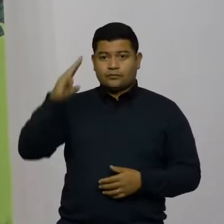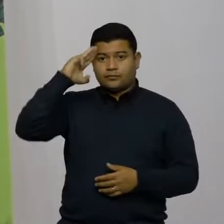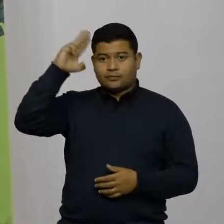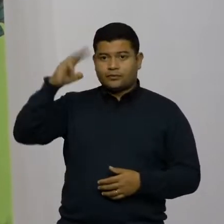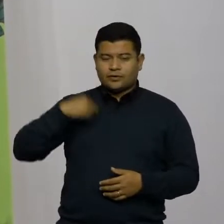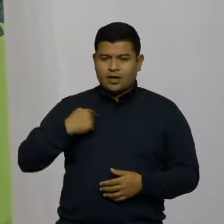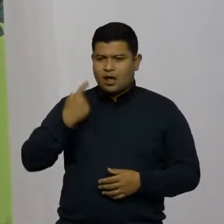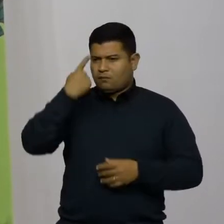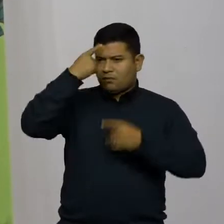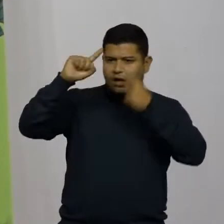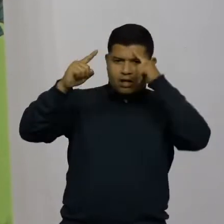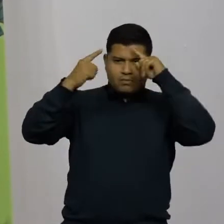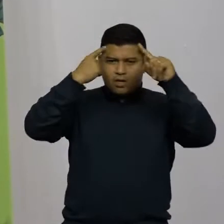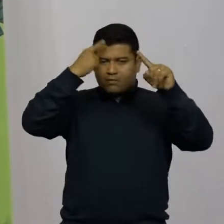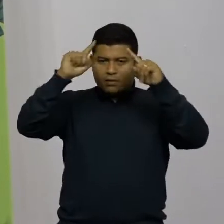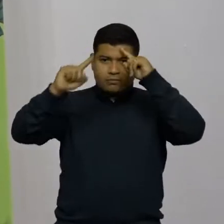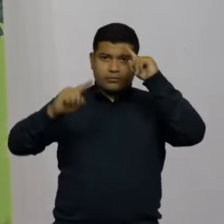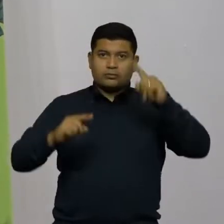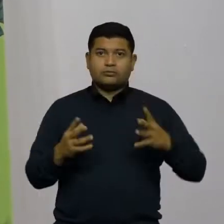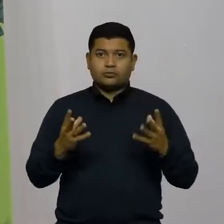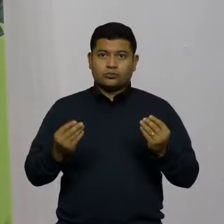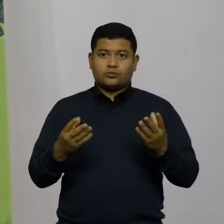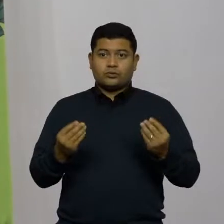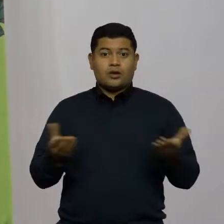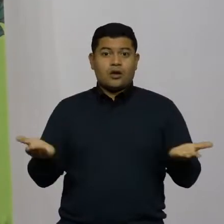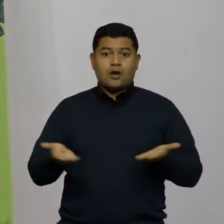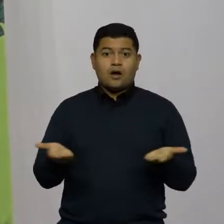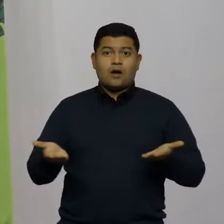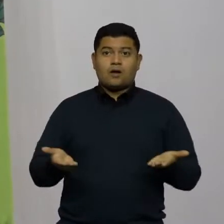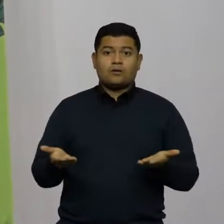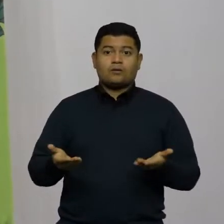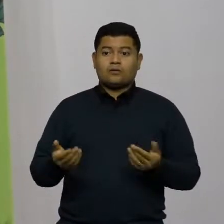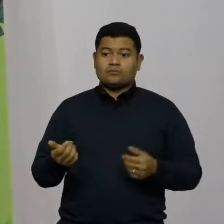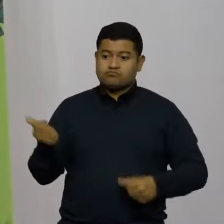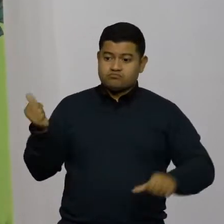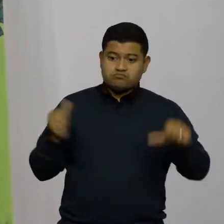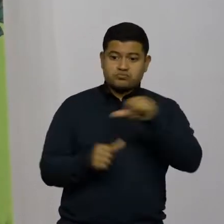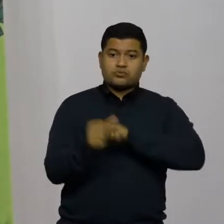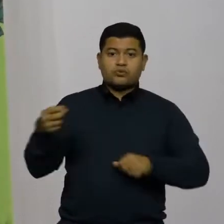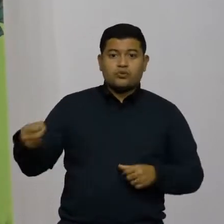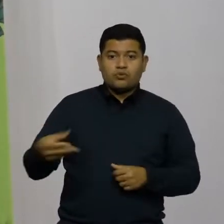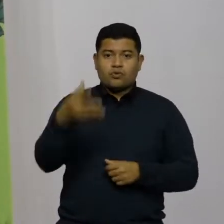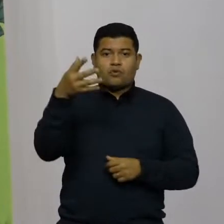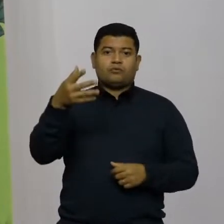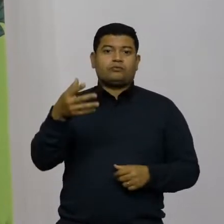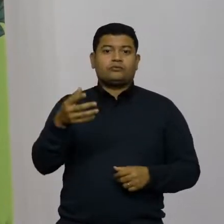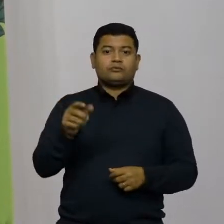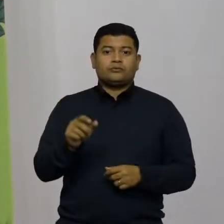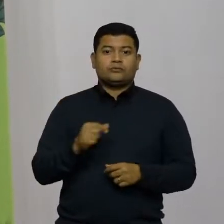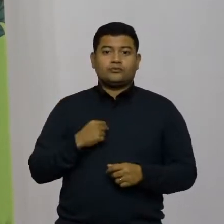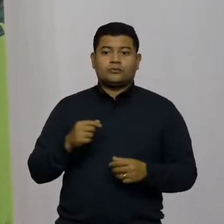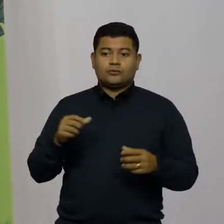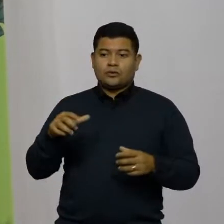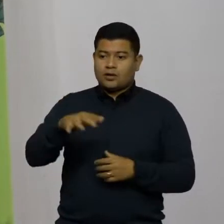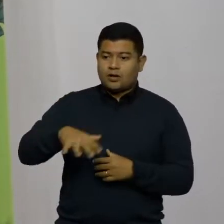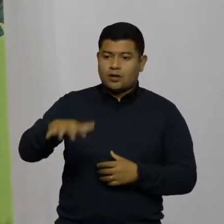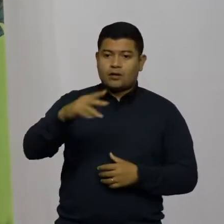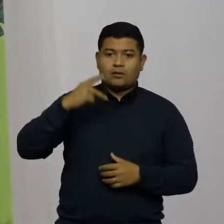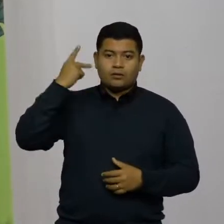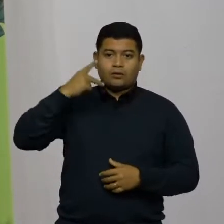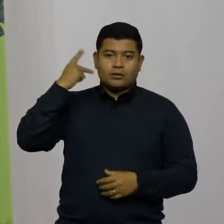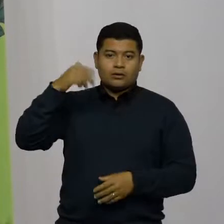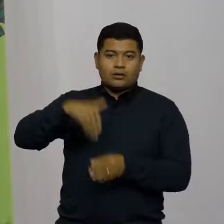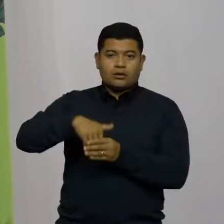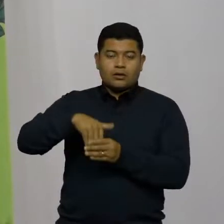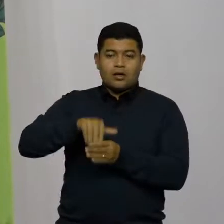inventivo, muito inovador e acabou de inovar no campo da politicagem eleitoral.